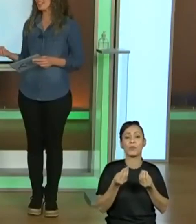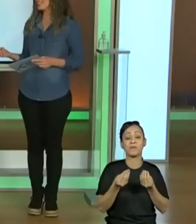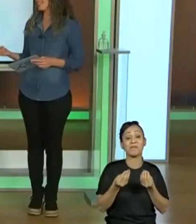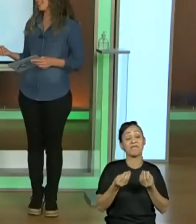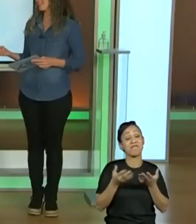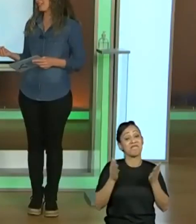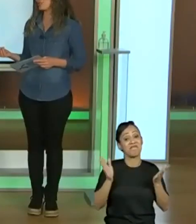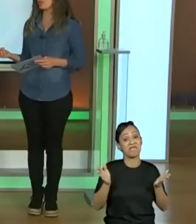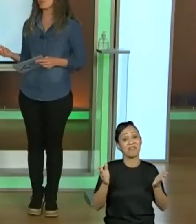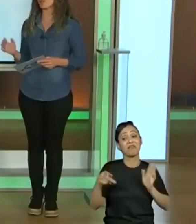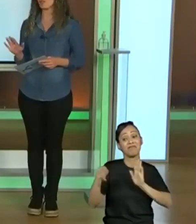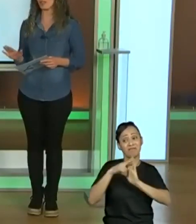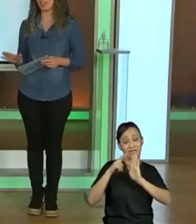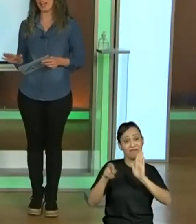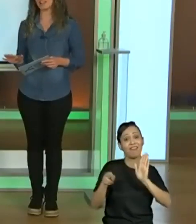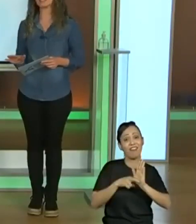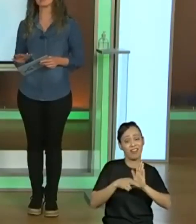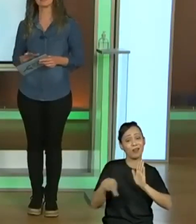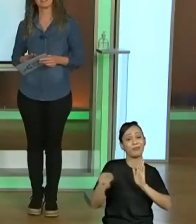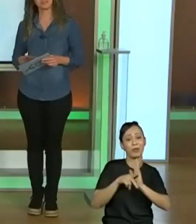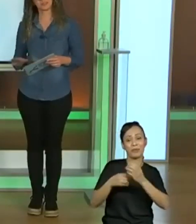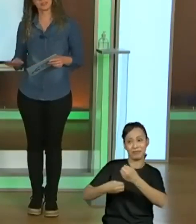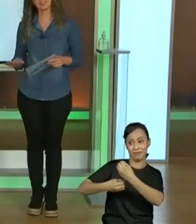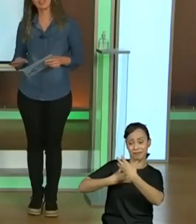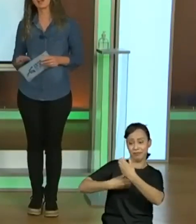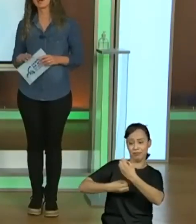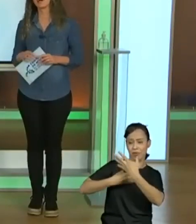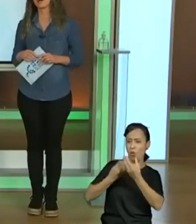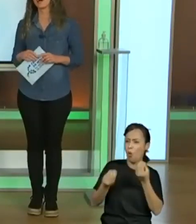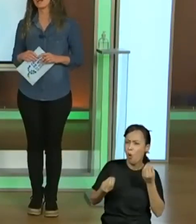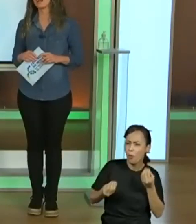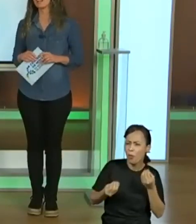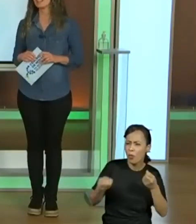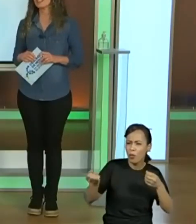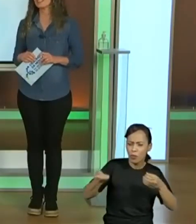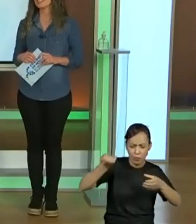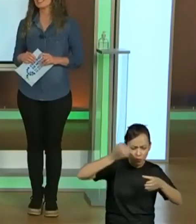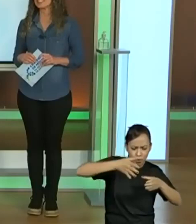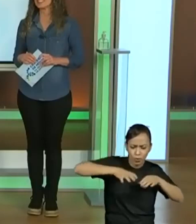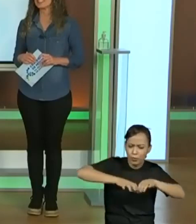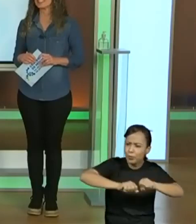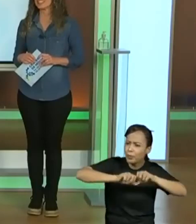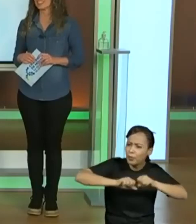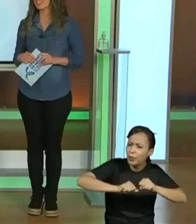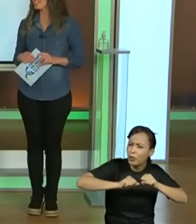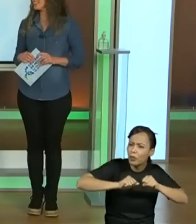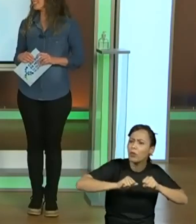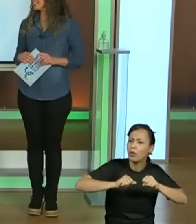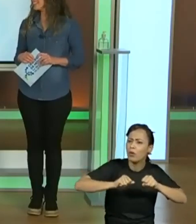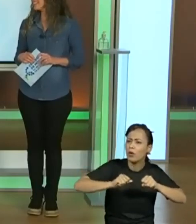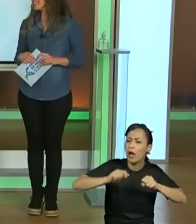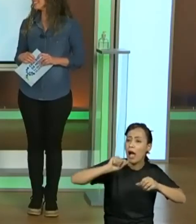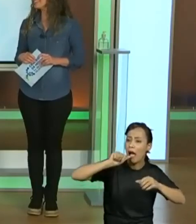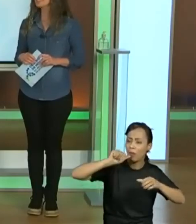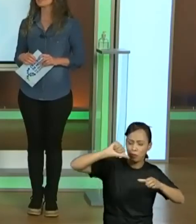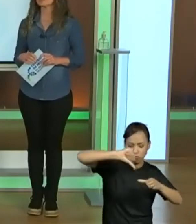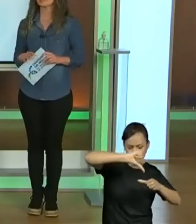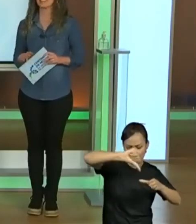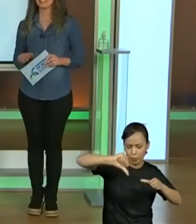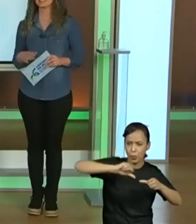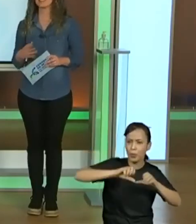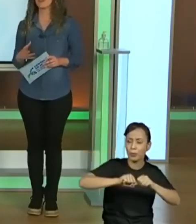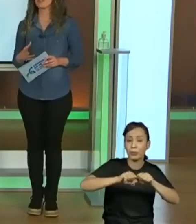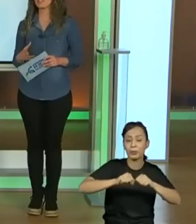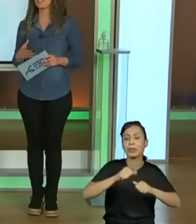de serem textos instrucionais. São dois textos instrucionais. Quais são as outras, assim, semelhanças